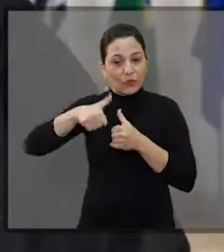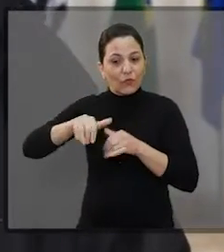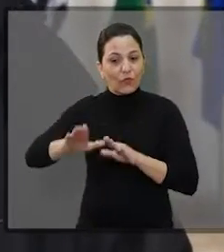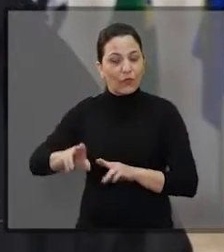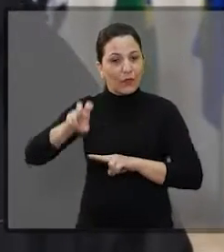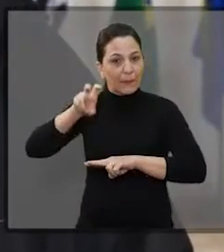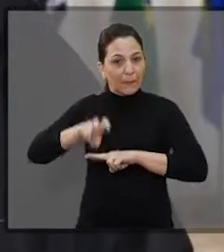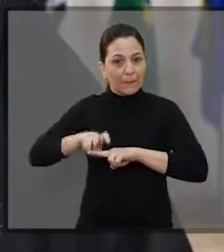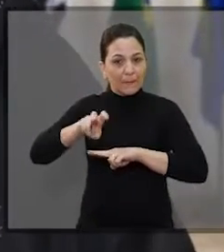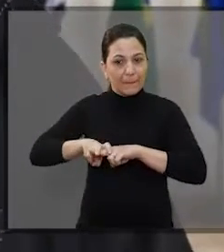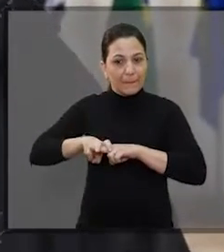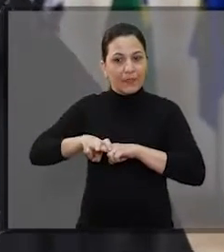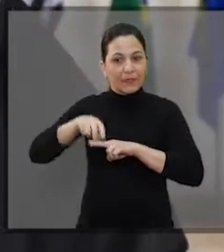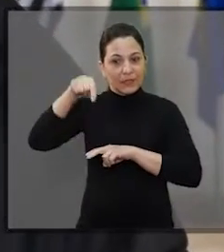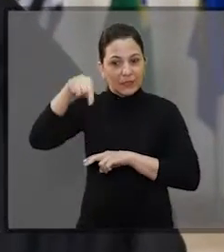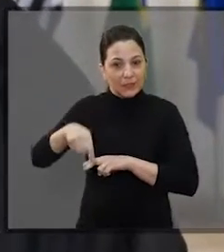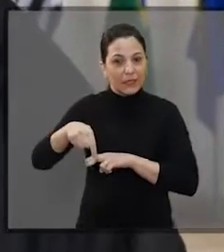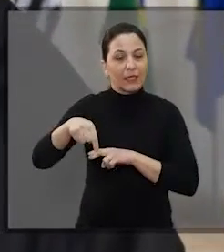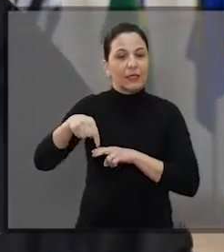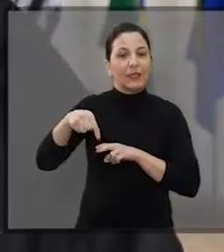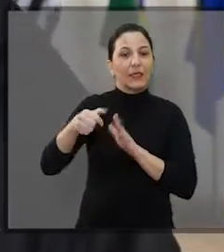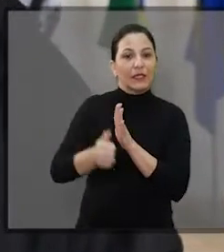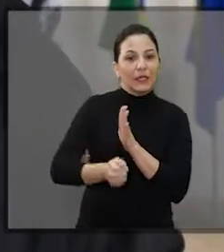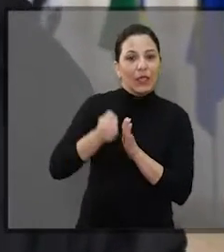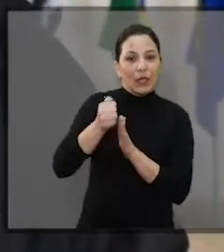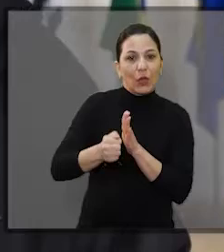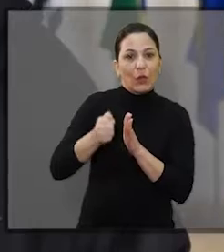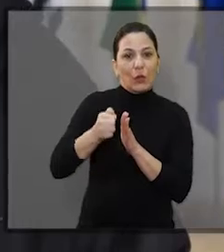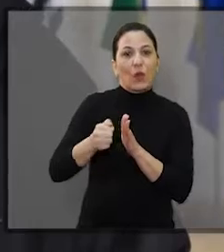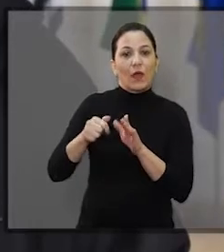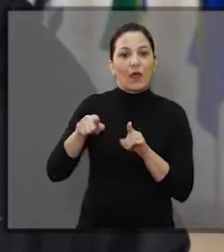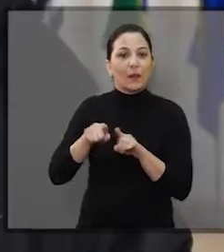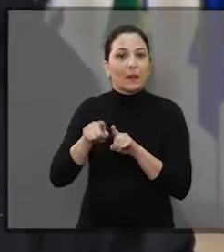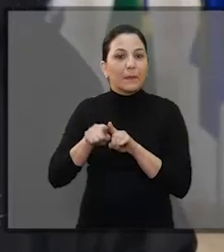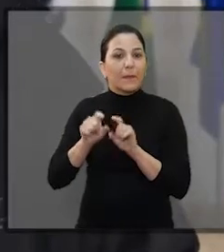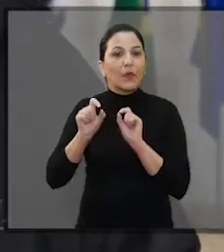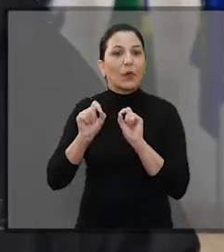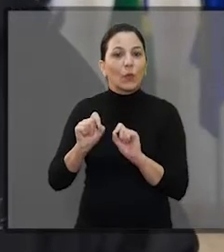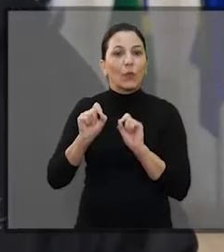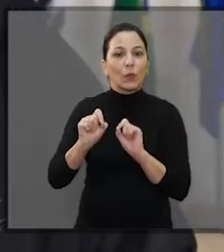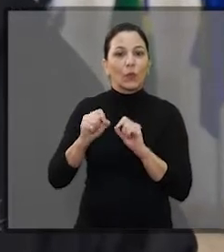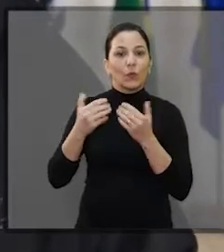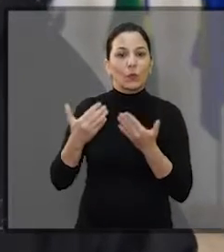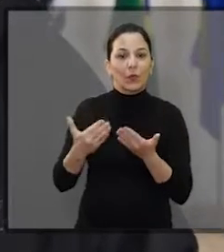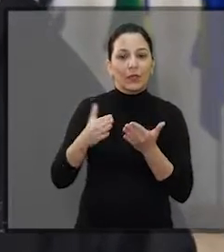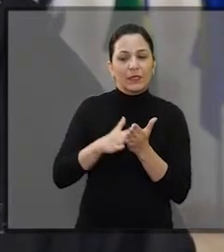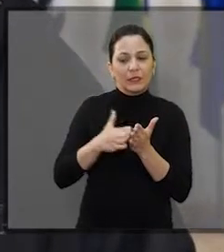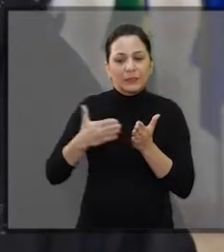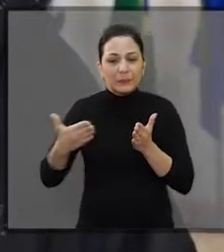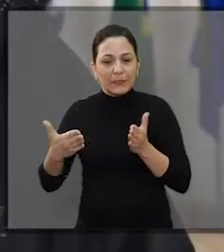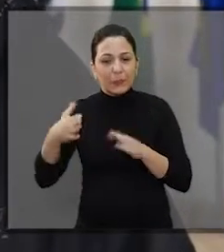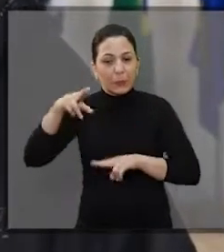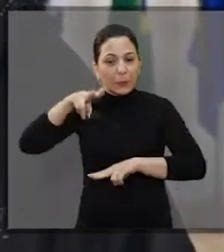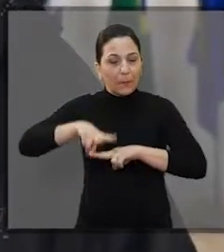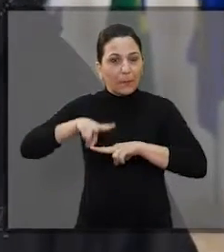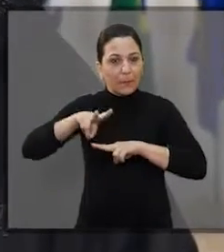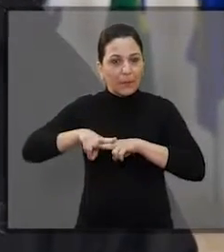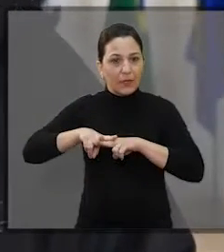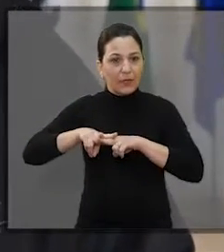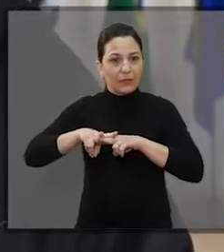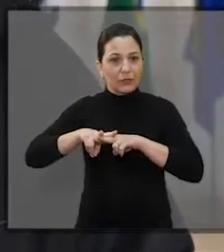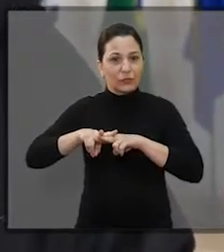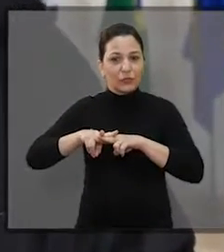permanecem nos estabelecimentos, como aqui na penitenciária de Araraquara. E durante esse tempo, ao invés